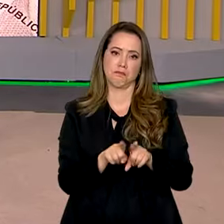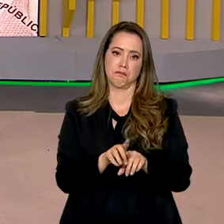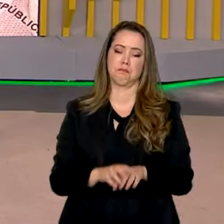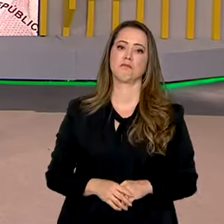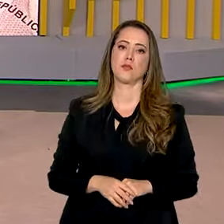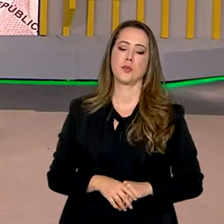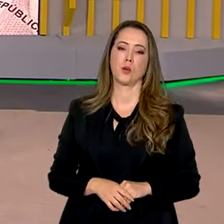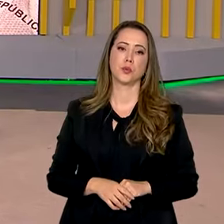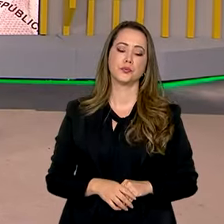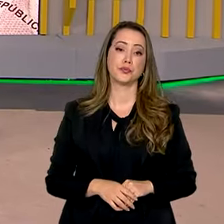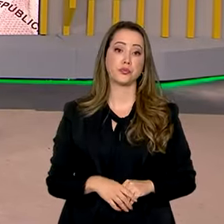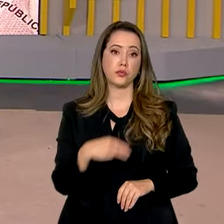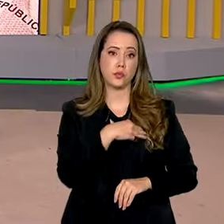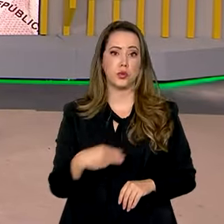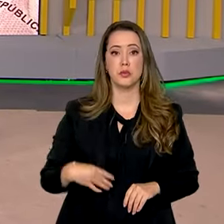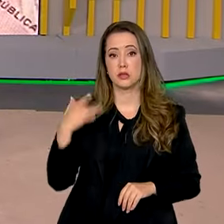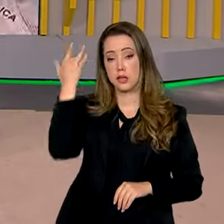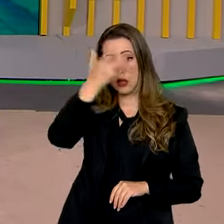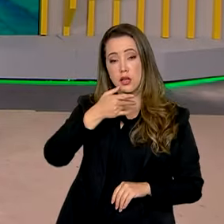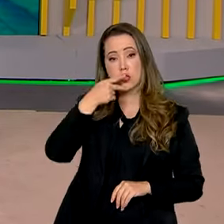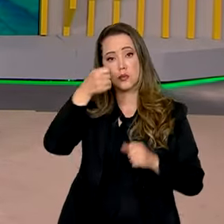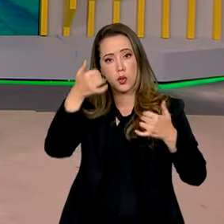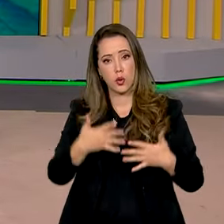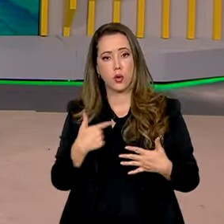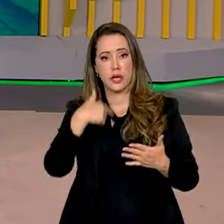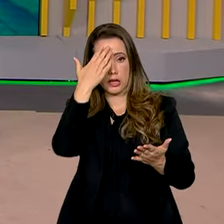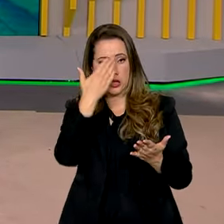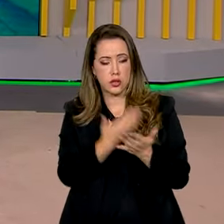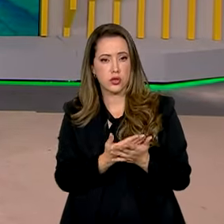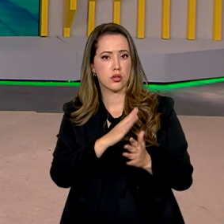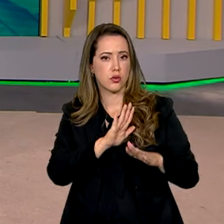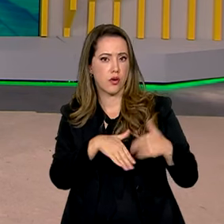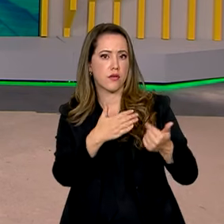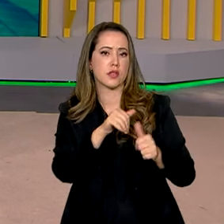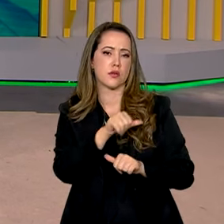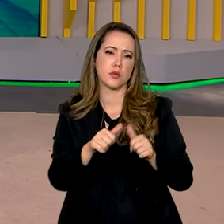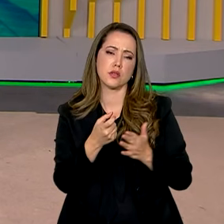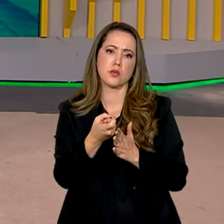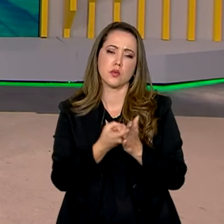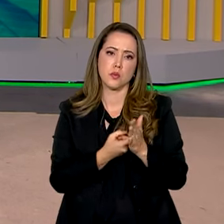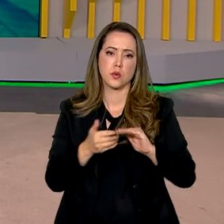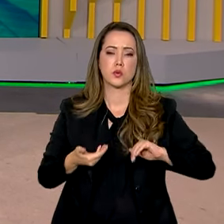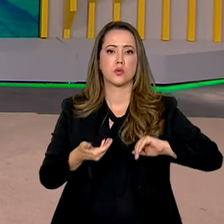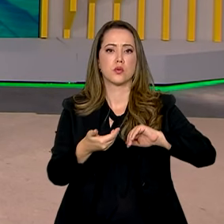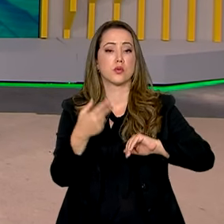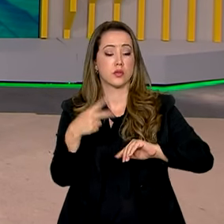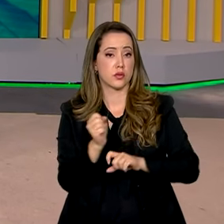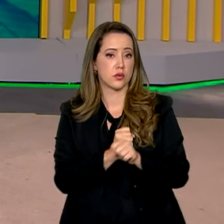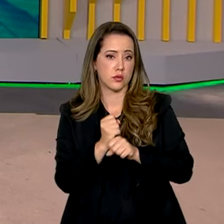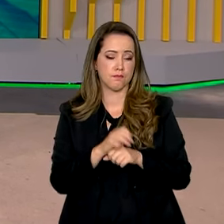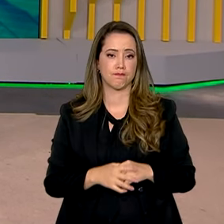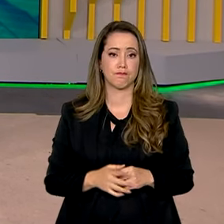O ministro da Fazenda, Fernando Haddad, afirmou estar confiante no avanço da reforma tributária no Congresso este ano.